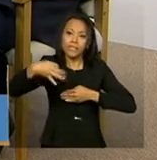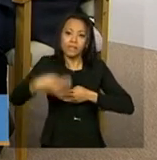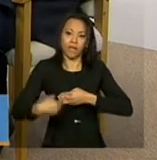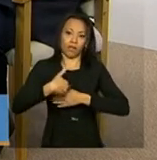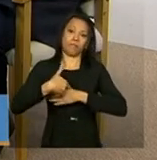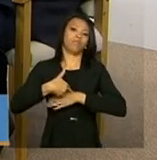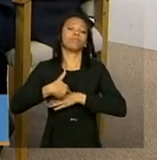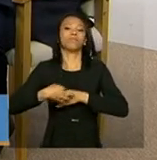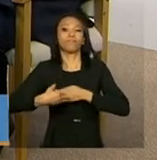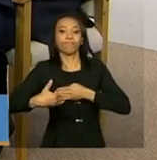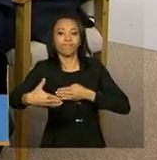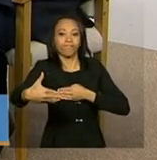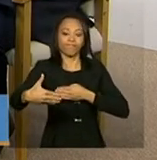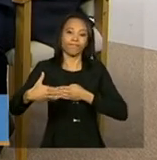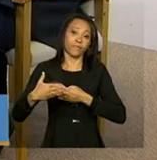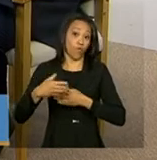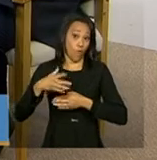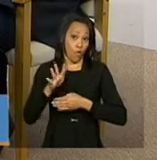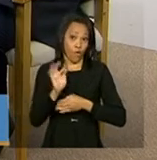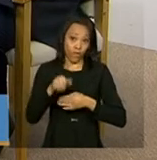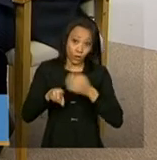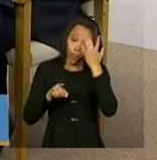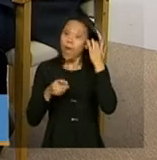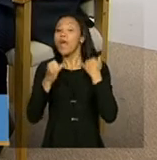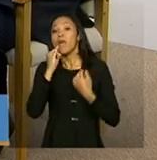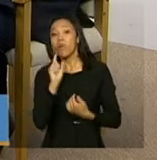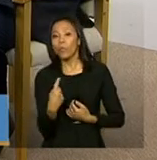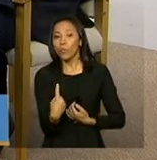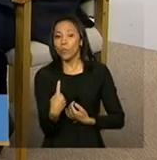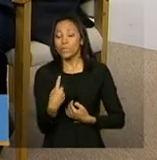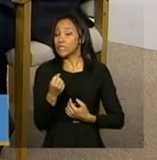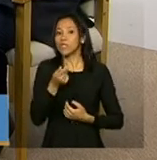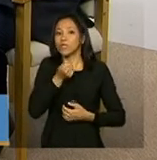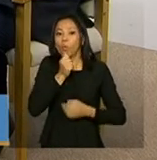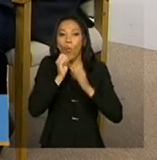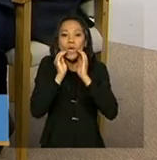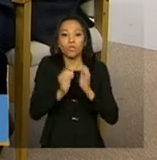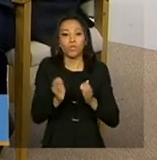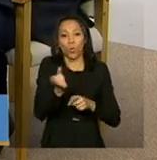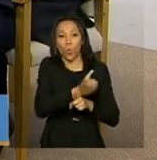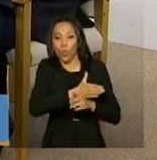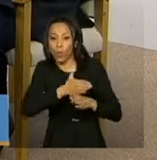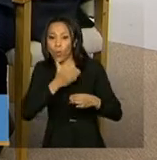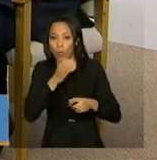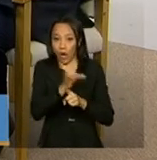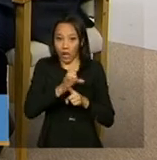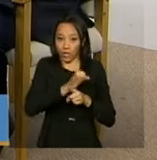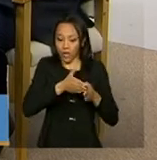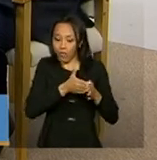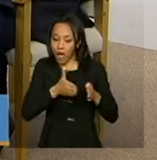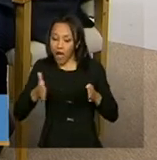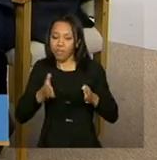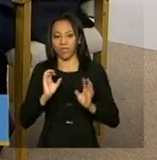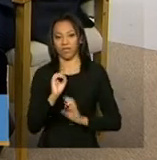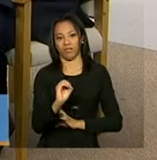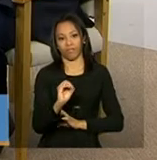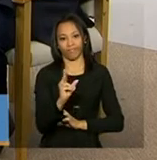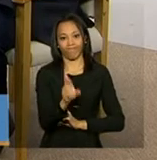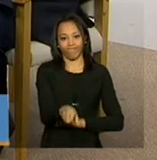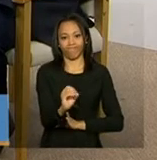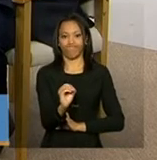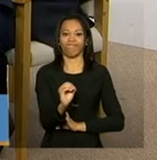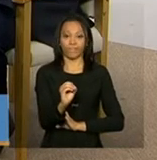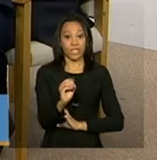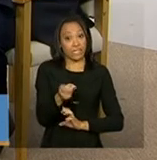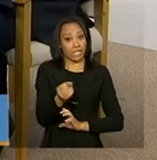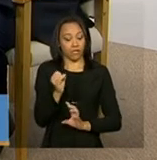o fator é 1. Se não fez dentro do prazo, o fator é 0. É claro que se você pega dentro de